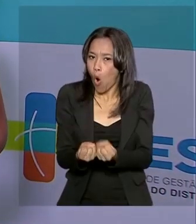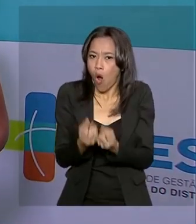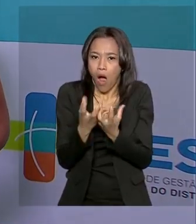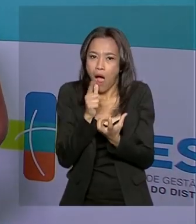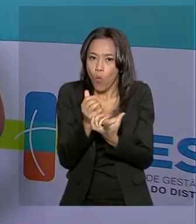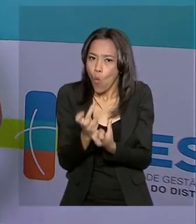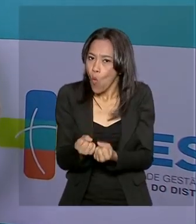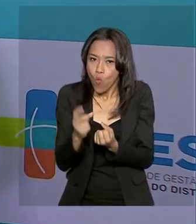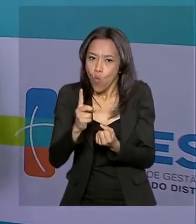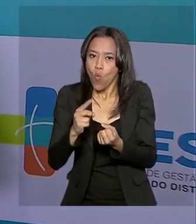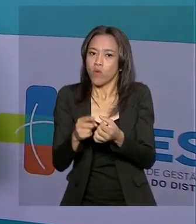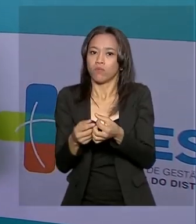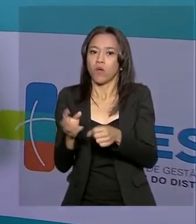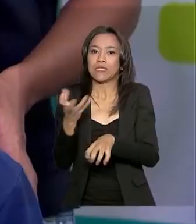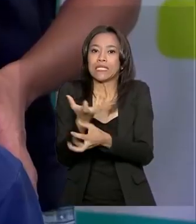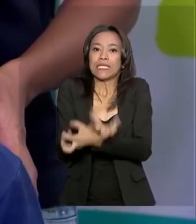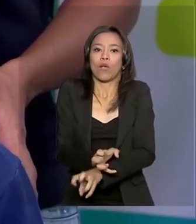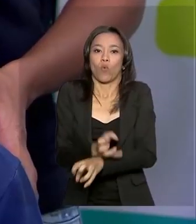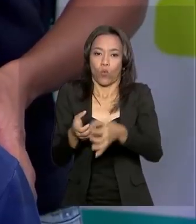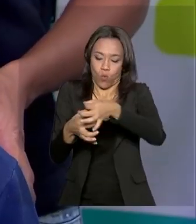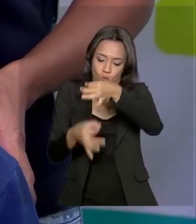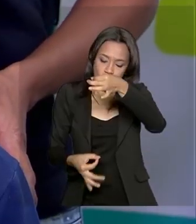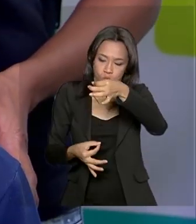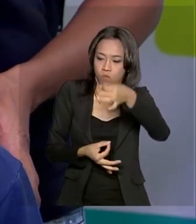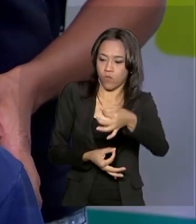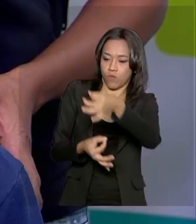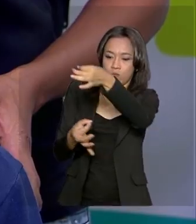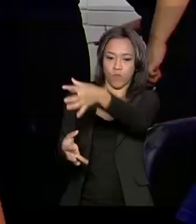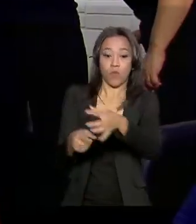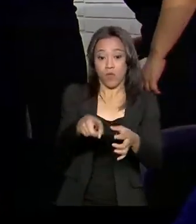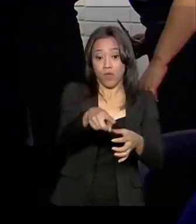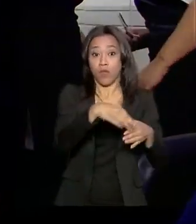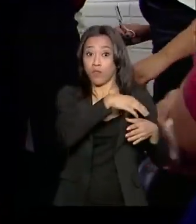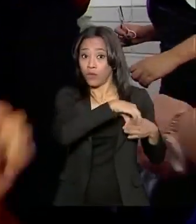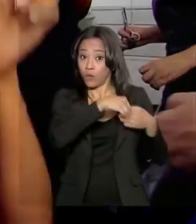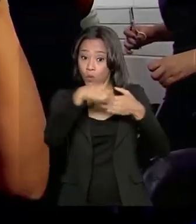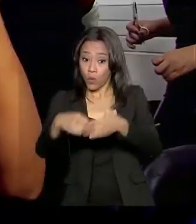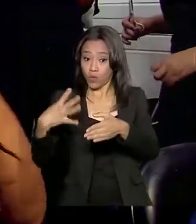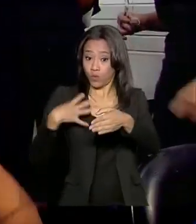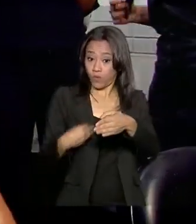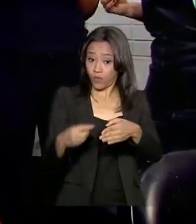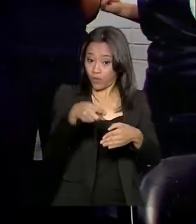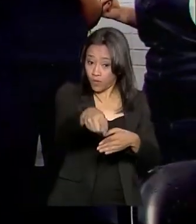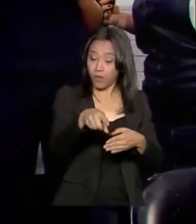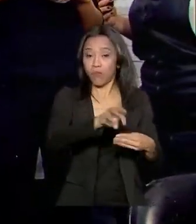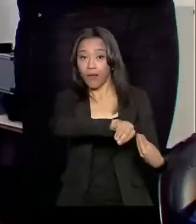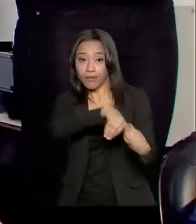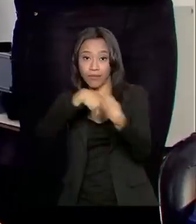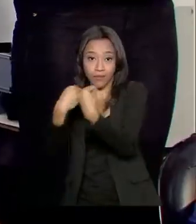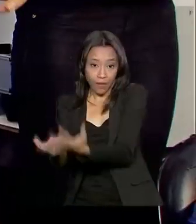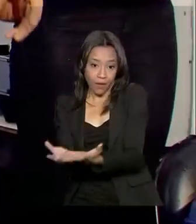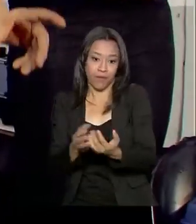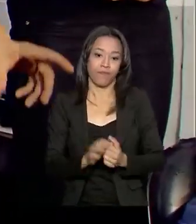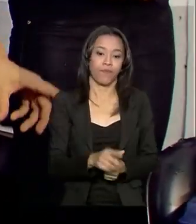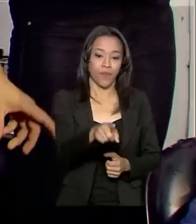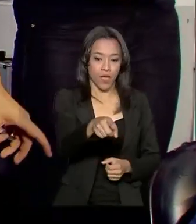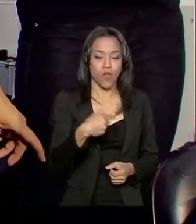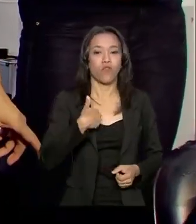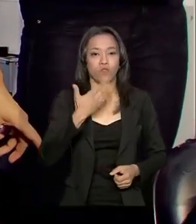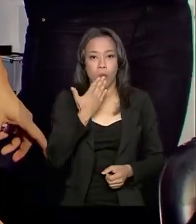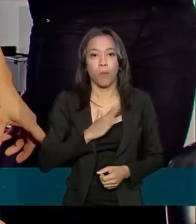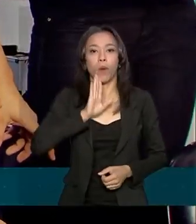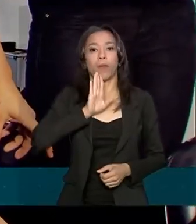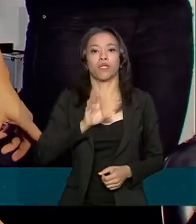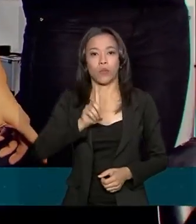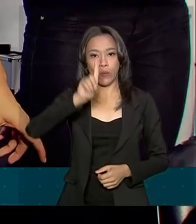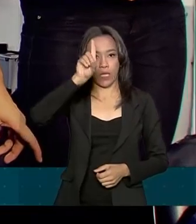Severina, que trouxe o filho Abraão para doar os fios cultivados desde que nasceu. Fiz uma promessa com Deus